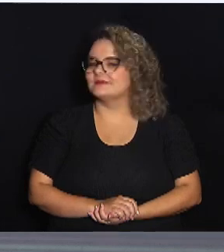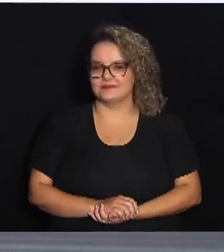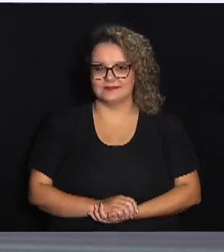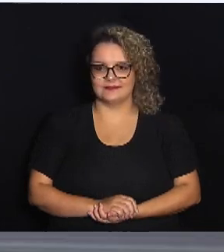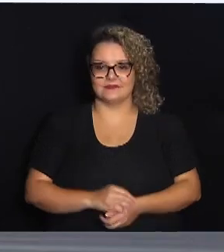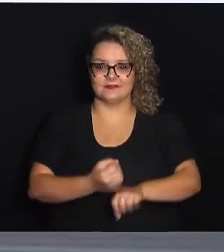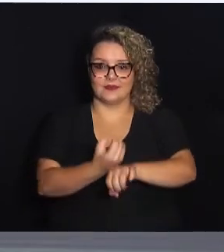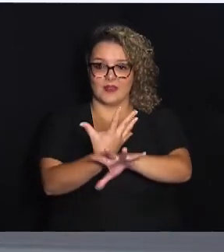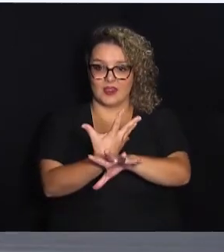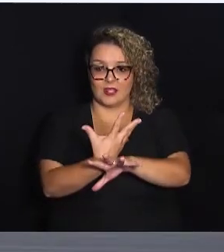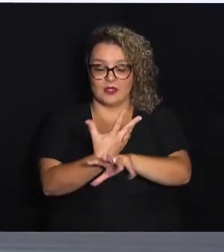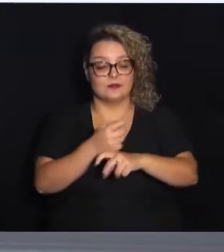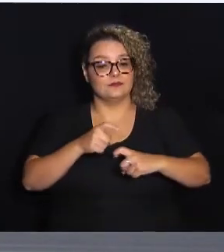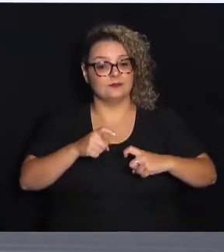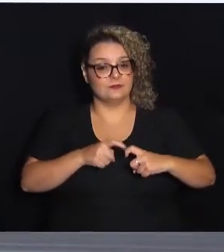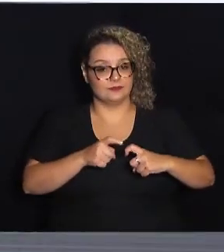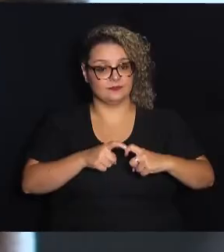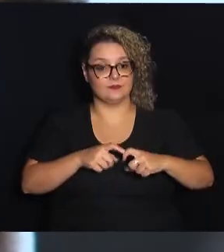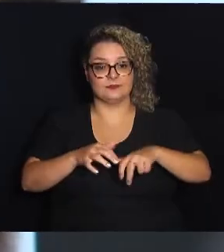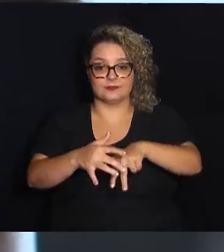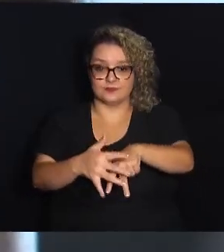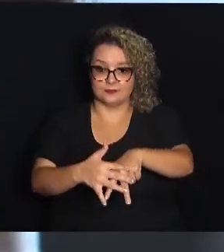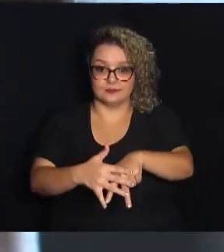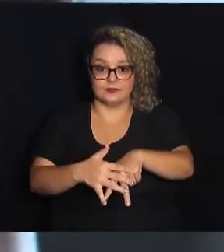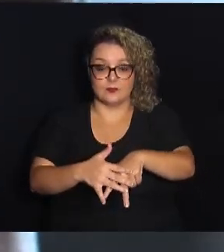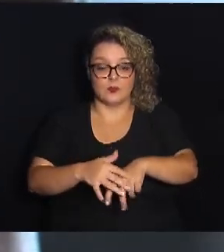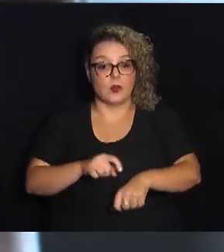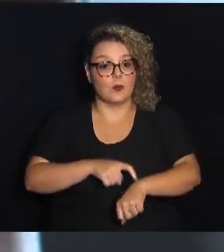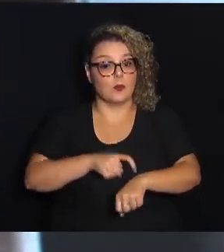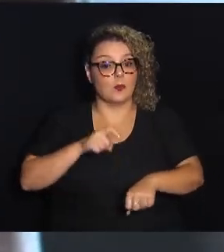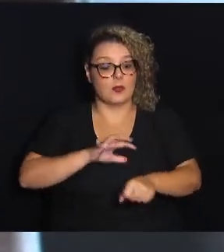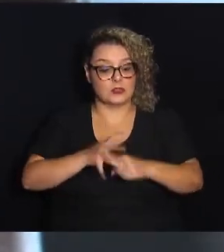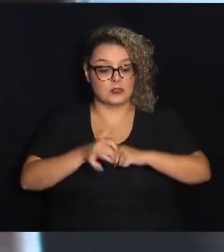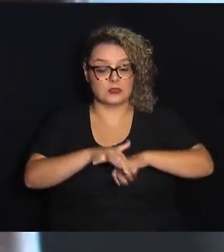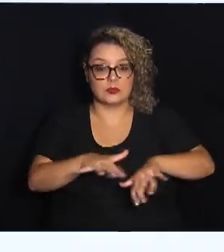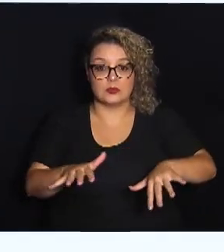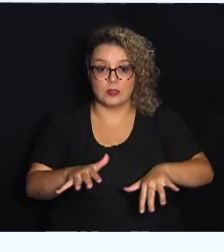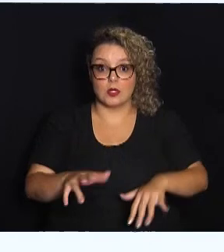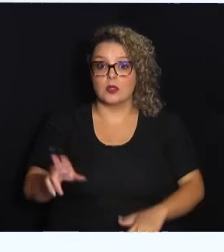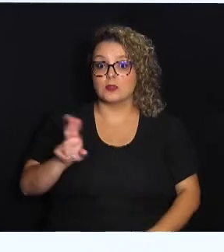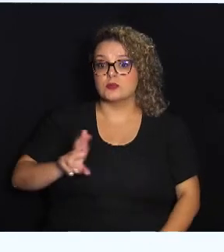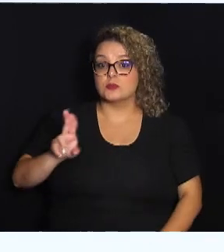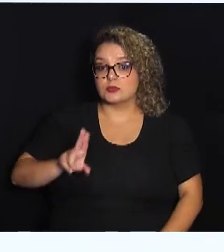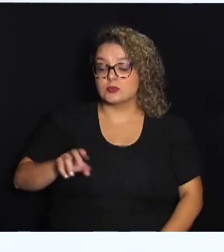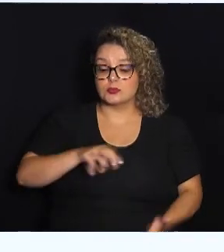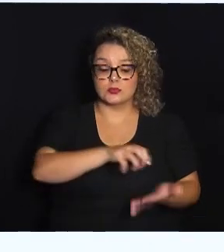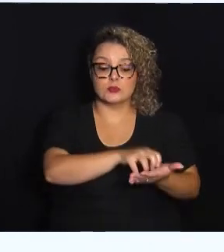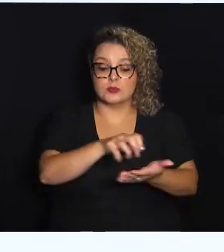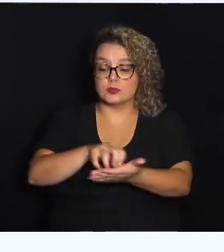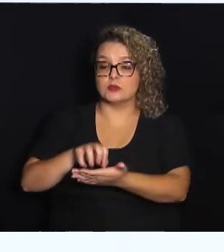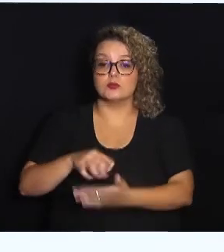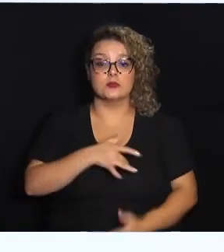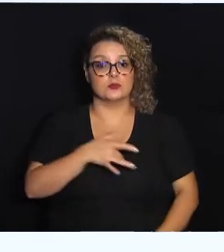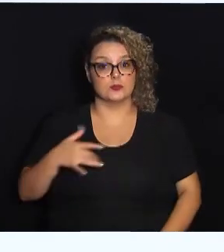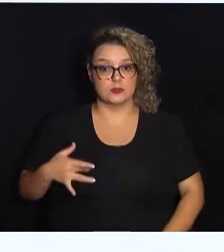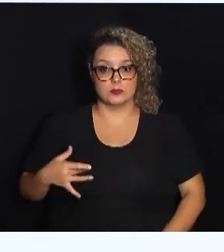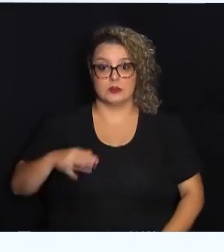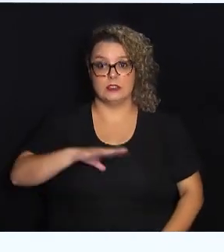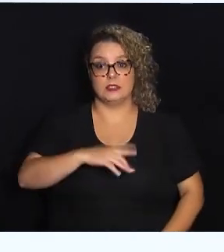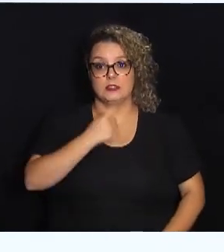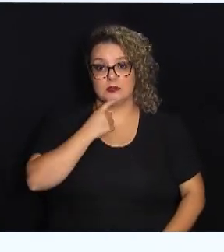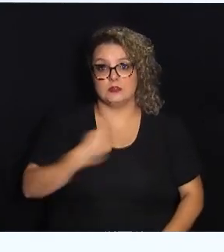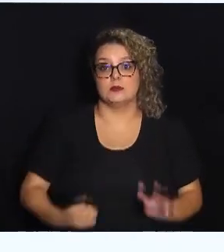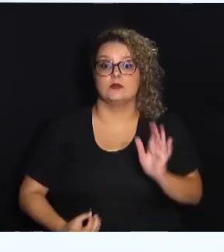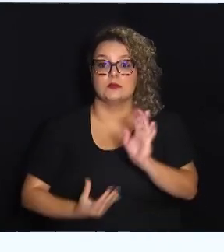A experiência do teleatendimento surgiu durante a pandemia e facilitou a estratégia para ser utilizada nos centros de